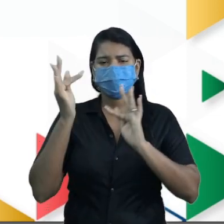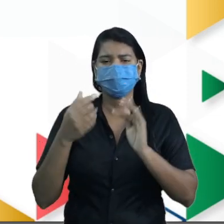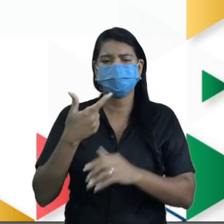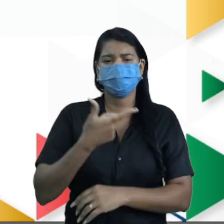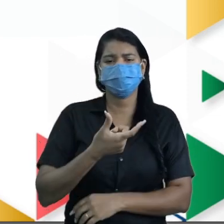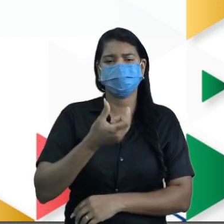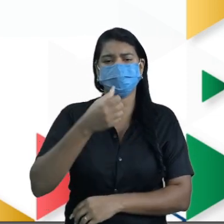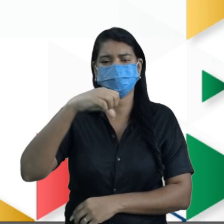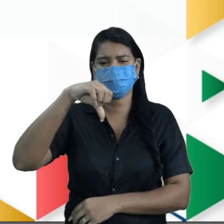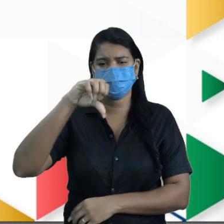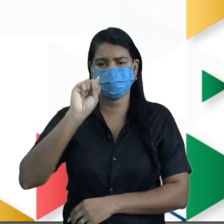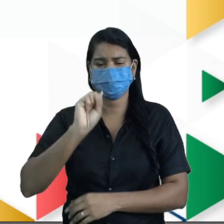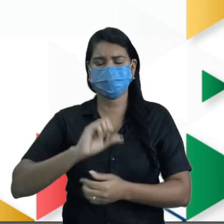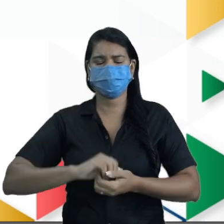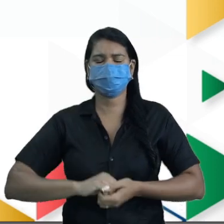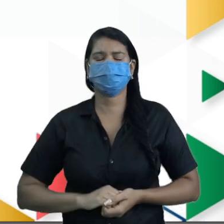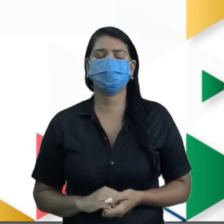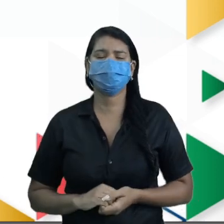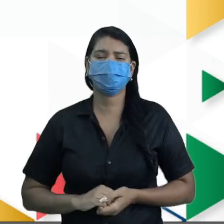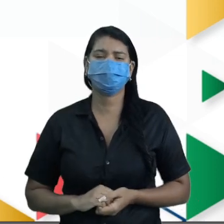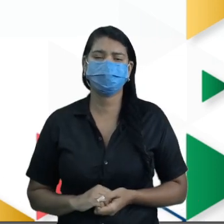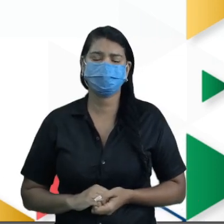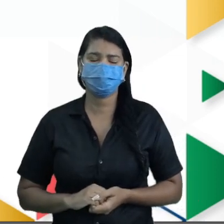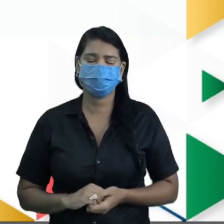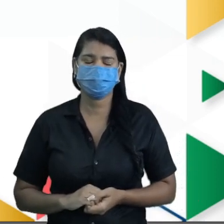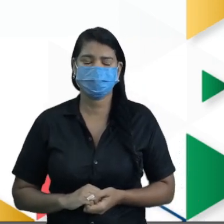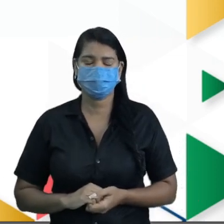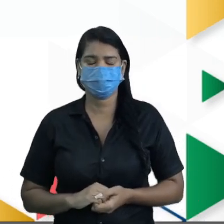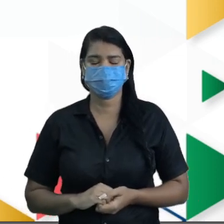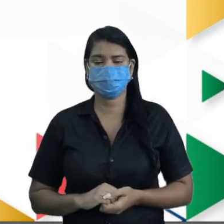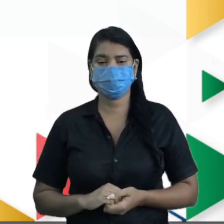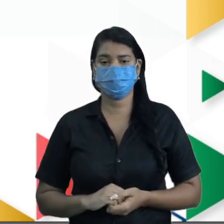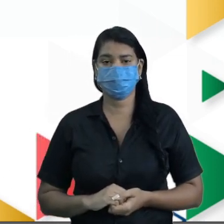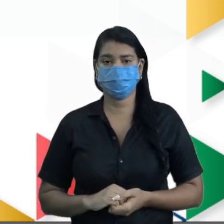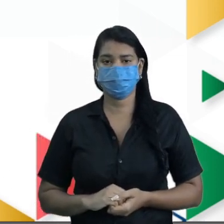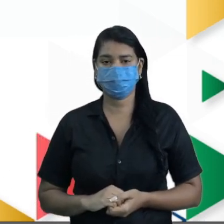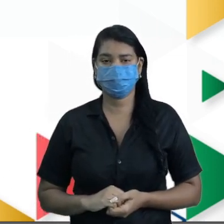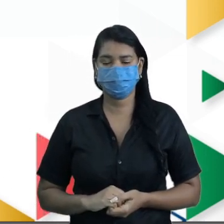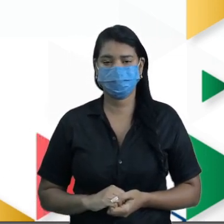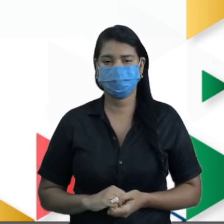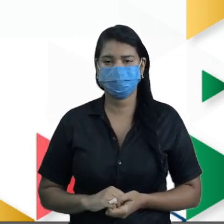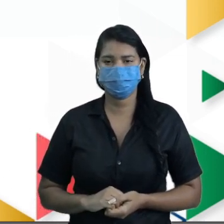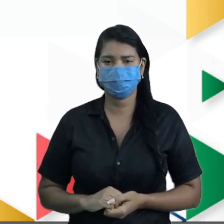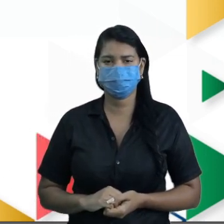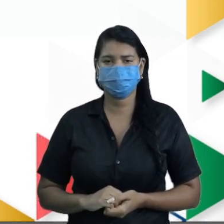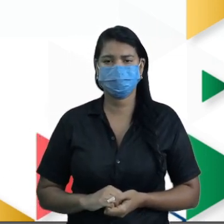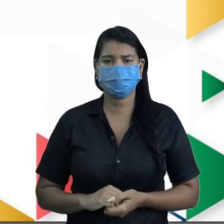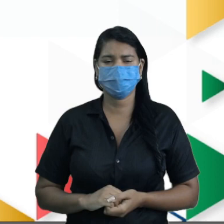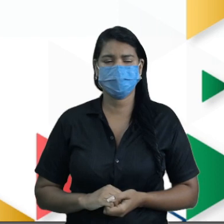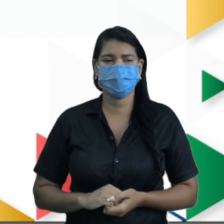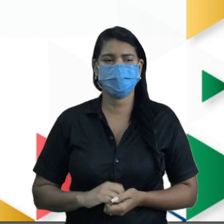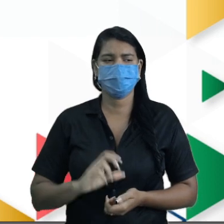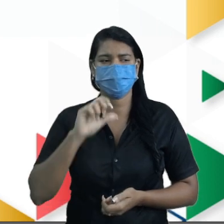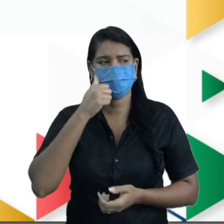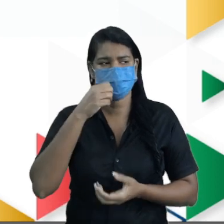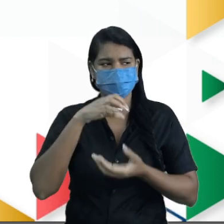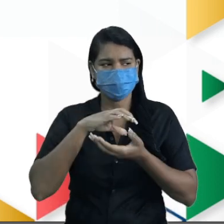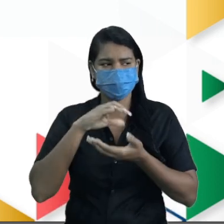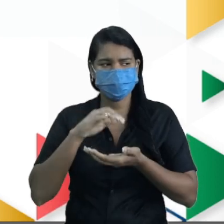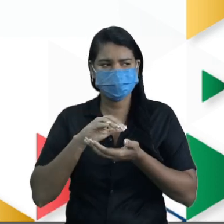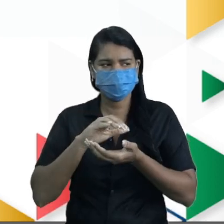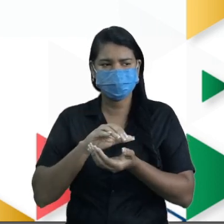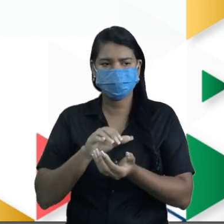298. Tranquilo até aí? Beleza, então, vamos lá. O hambúrguer. Em dezembro,